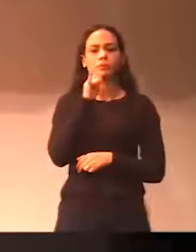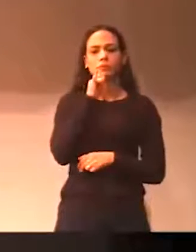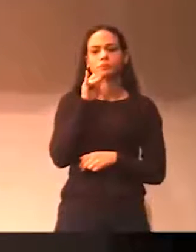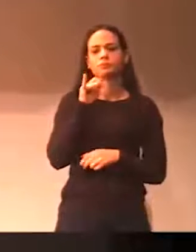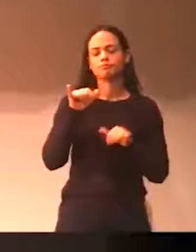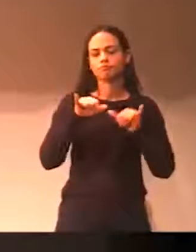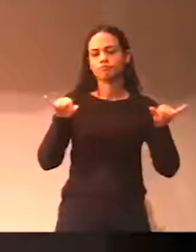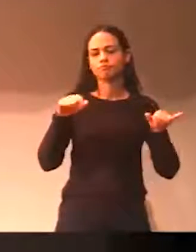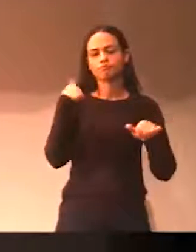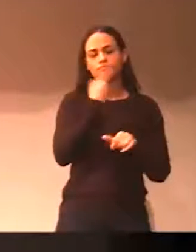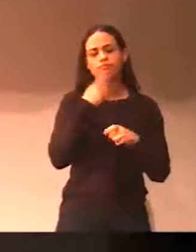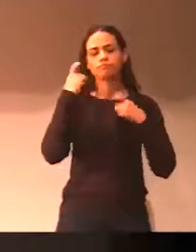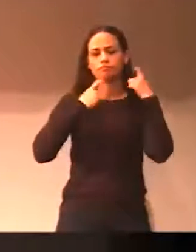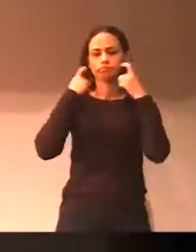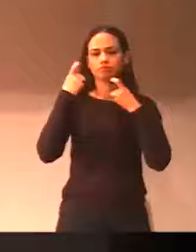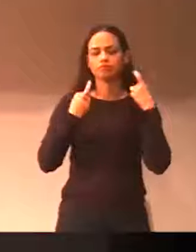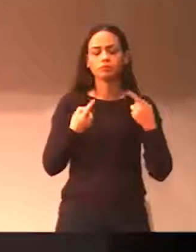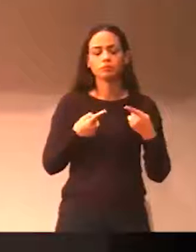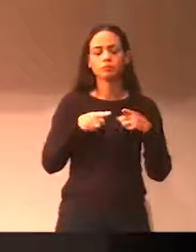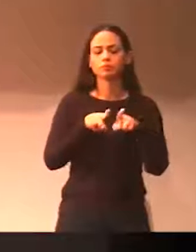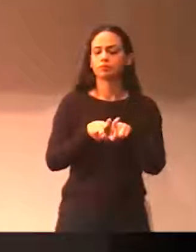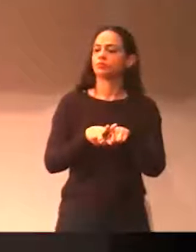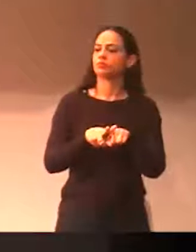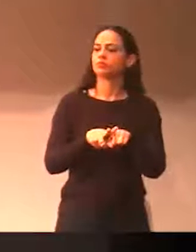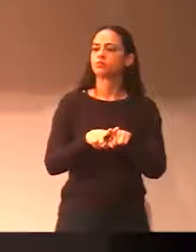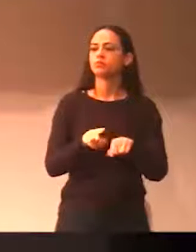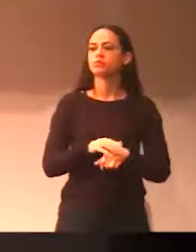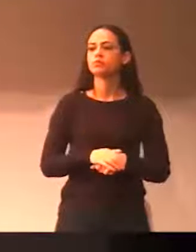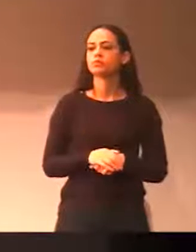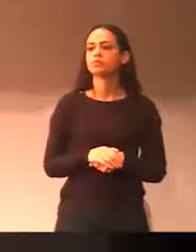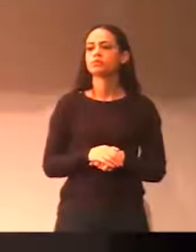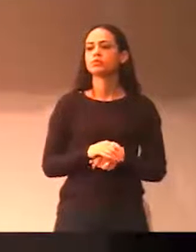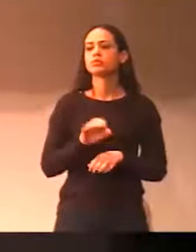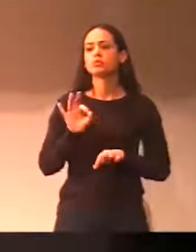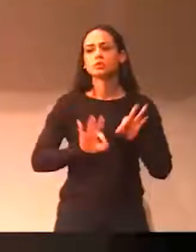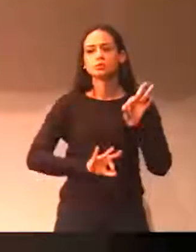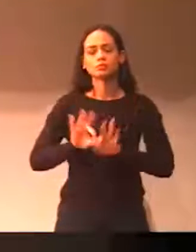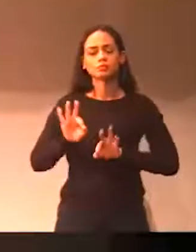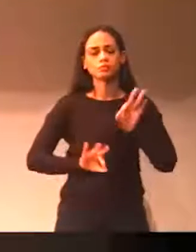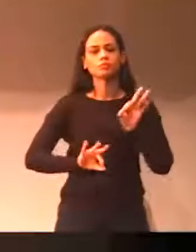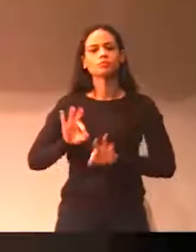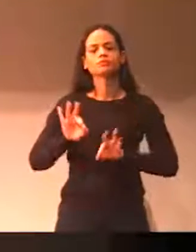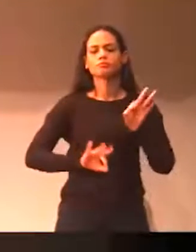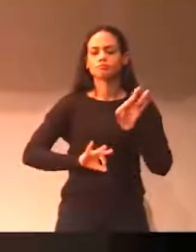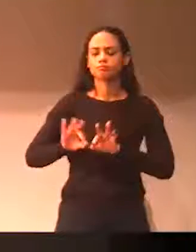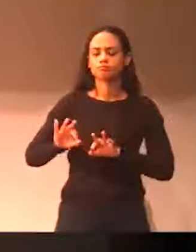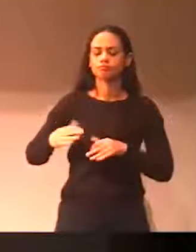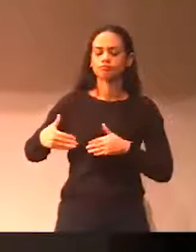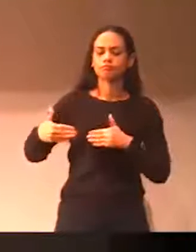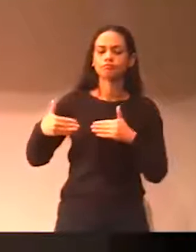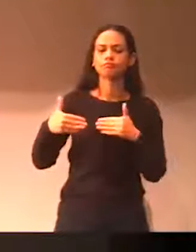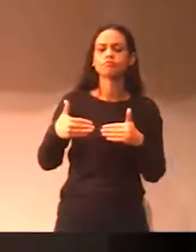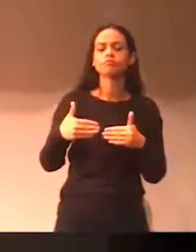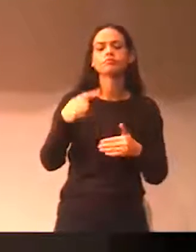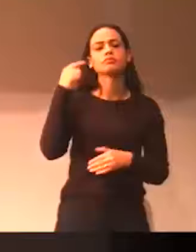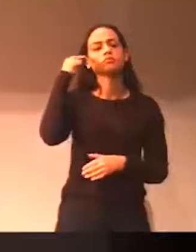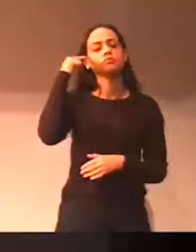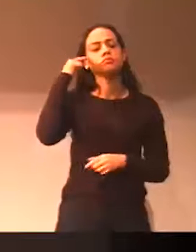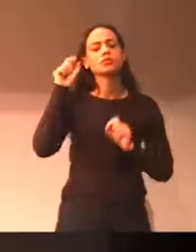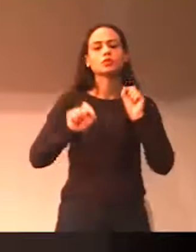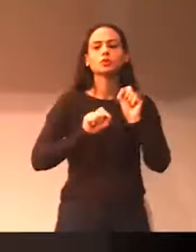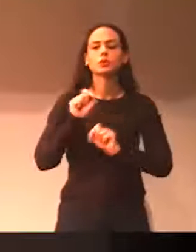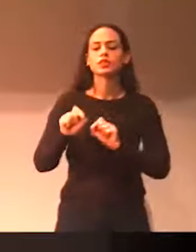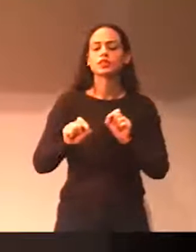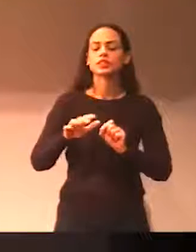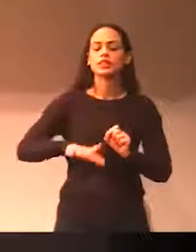Parcerias, que é um fabuloso projeto, ele pensou, e ele caminhou até agora, pensando especificamente nas questões